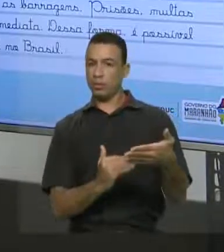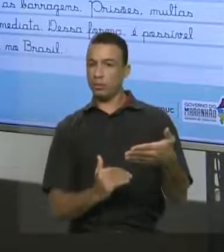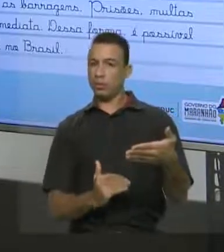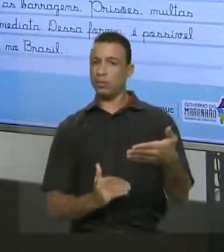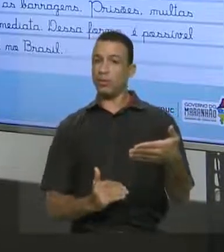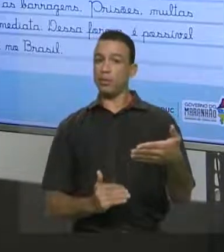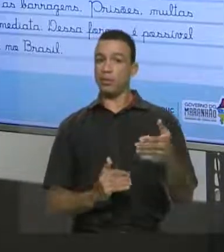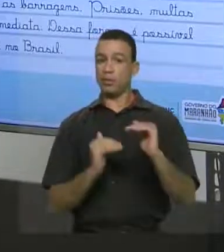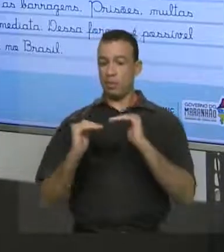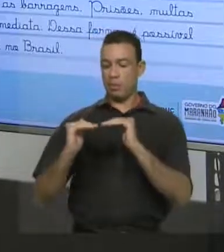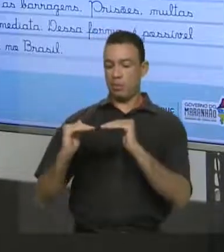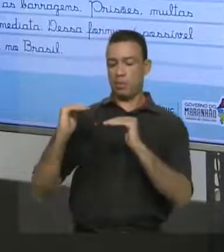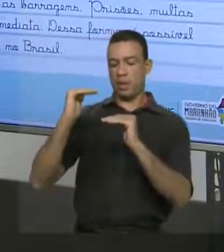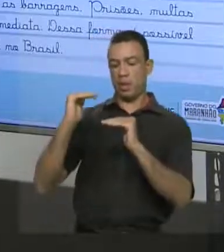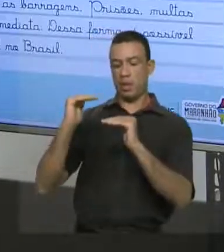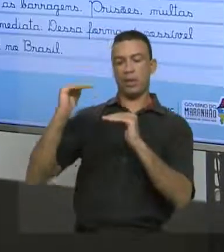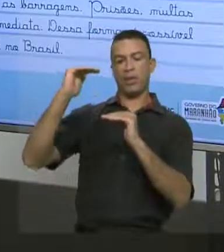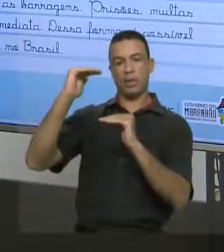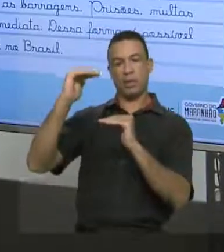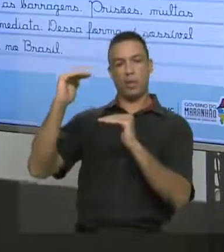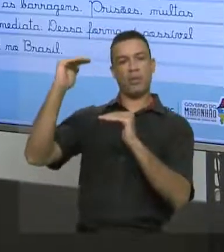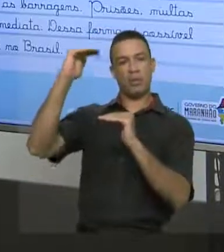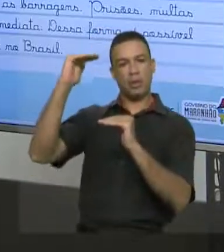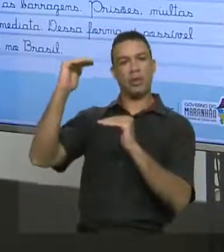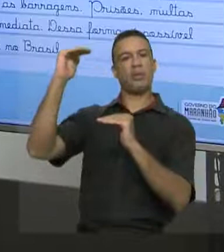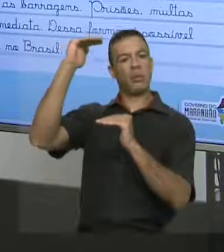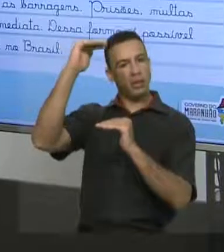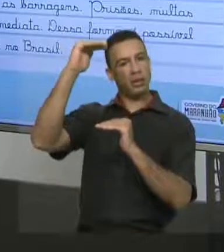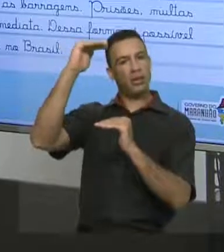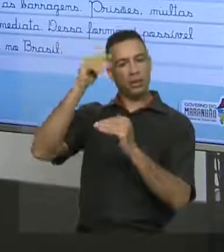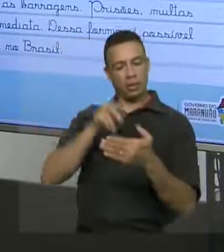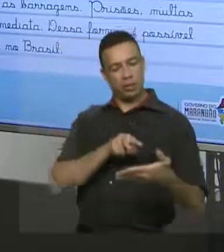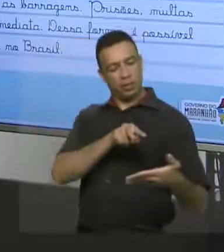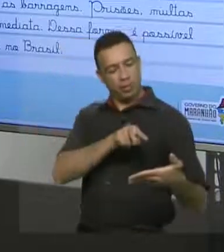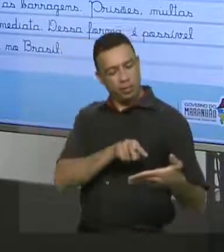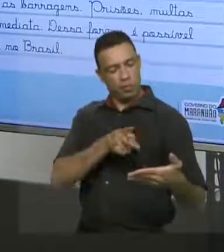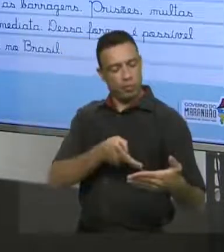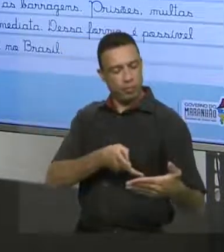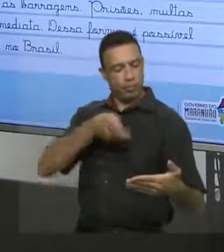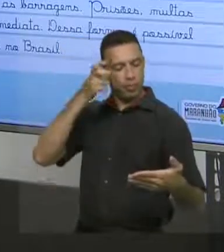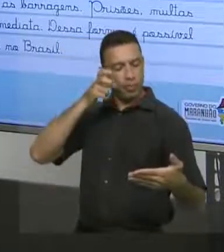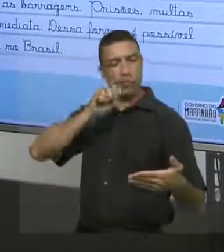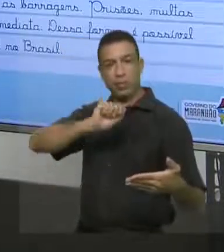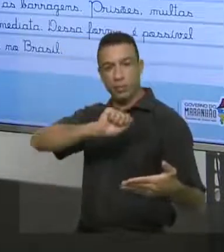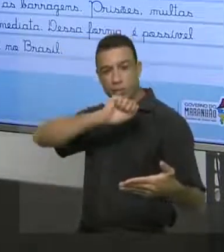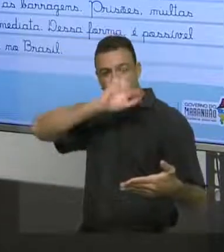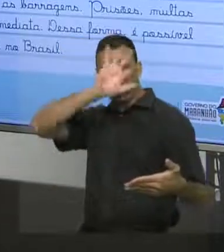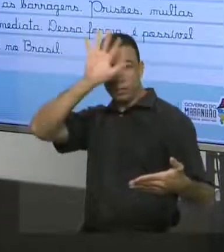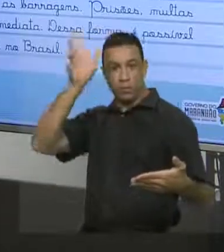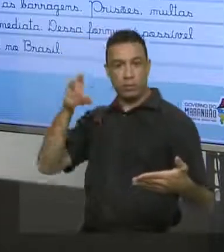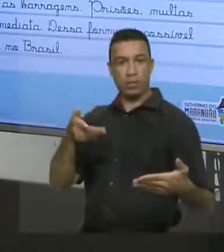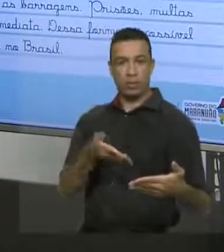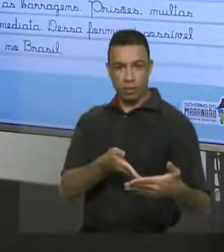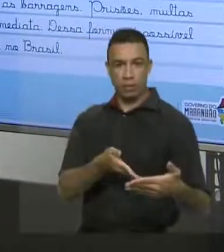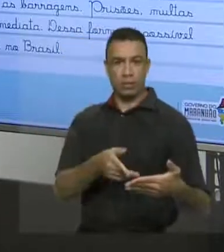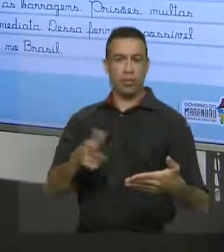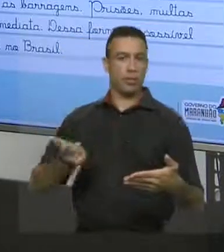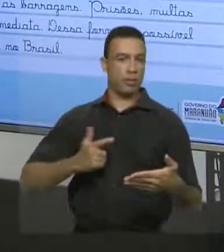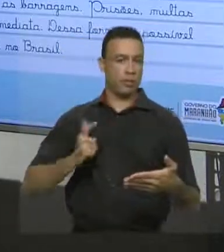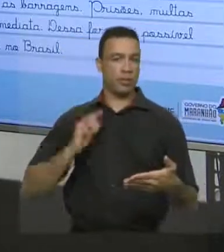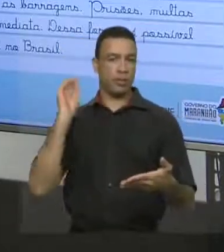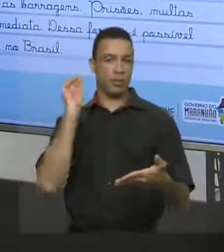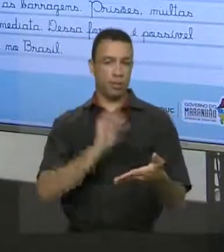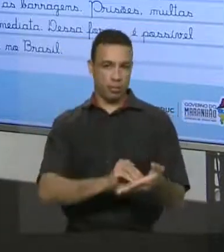está progredindo, certo? Então, fica muito clara essa função aí dos elementos de coesão, na coesão